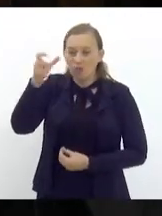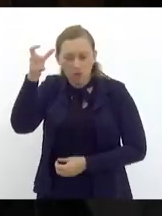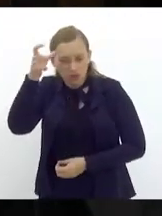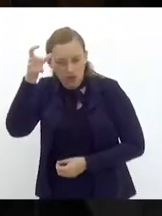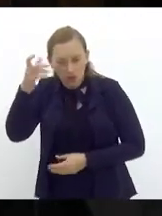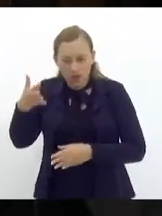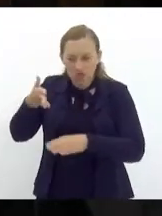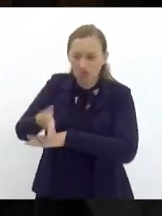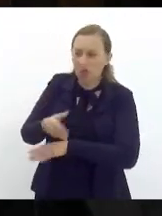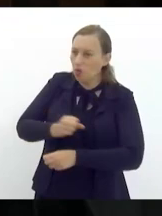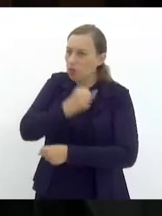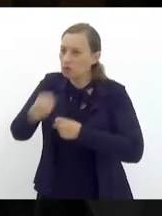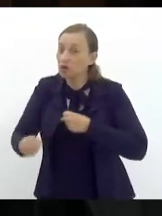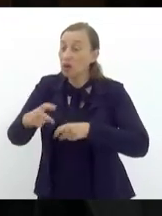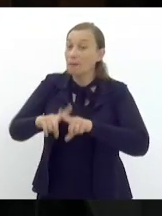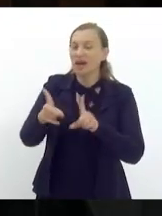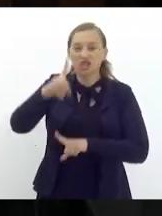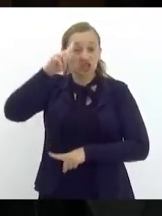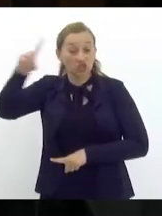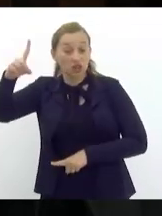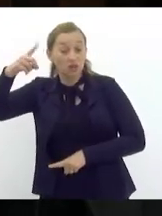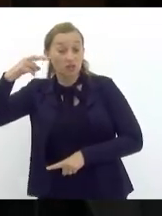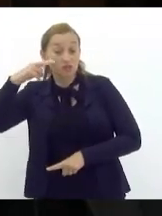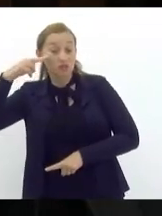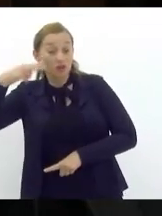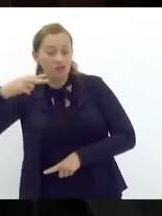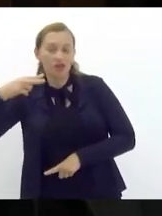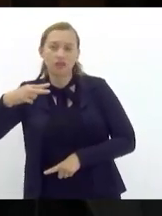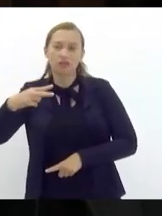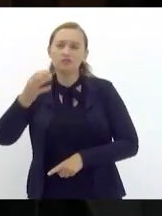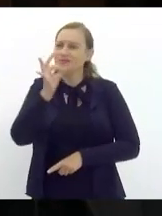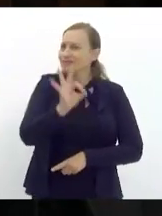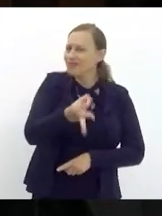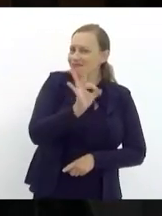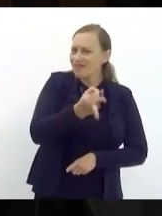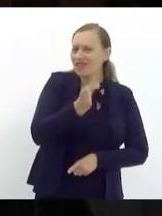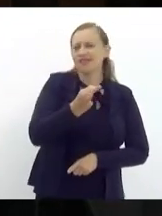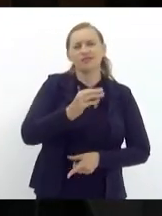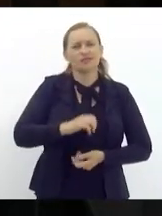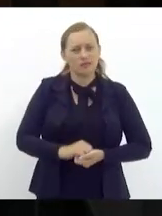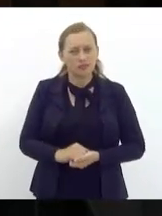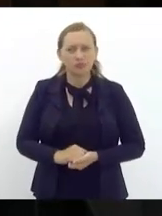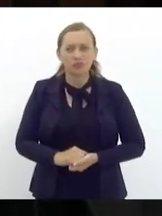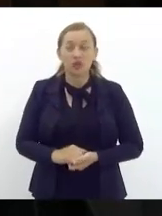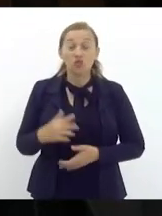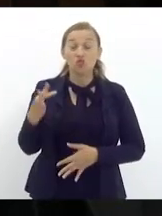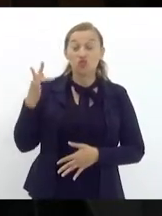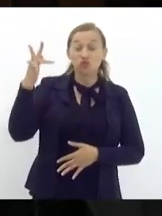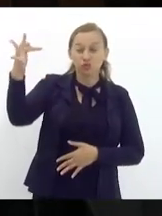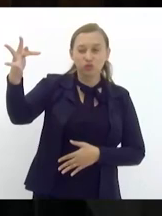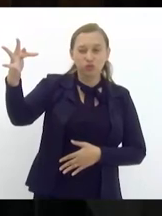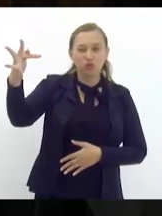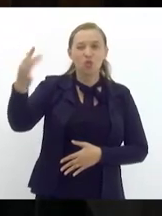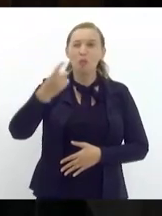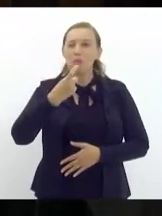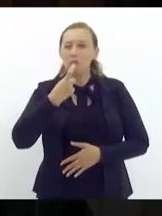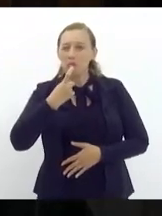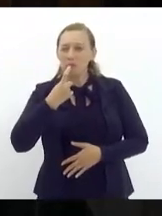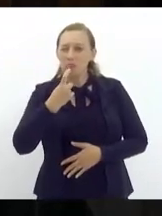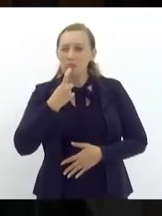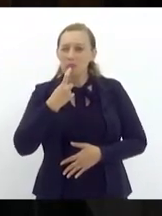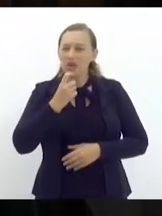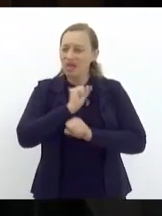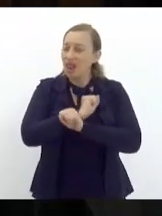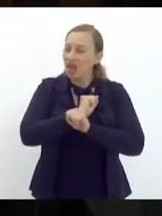não dorme Deus não dorme e tenho certeza tenho certeza que no futuro bem próximo irá